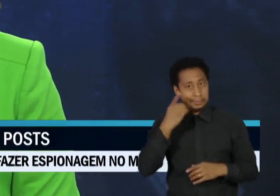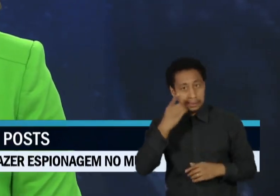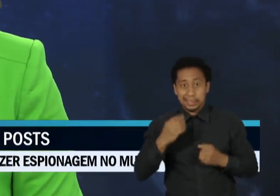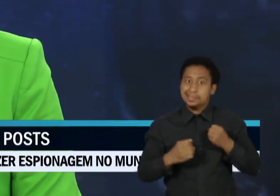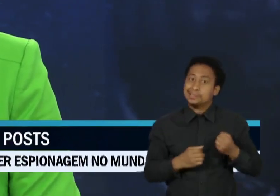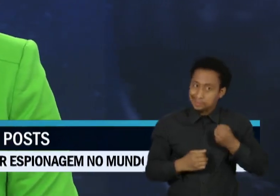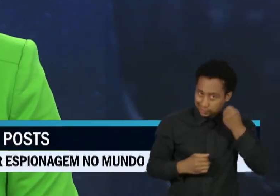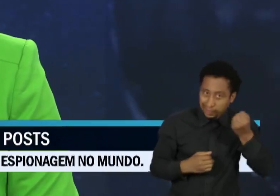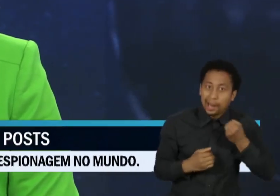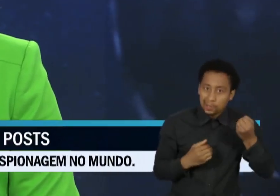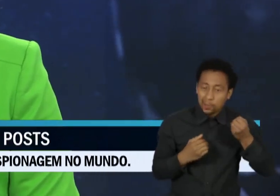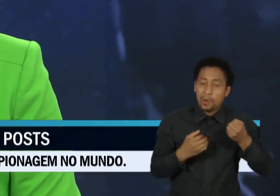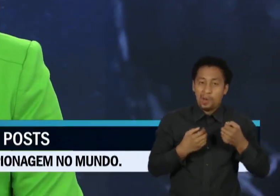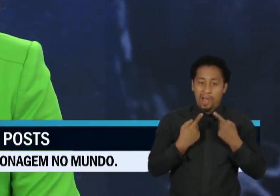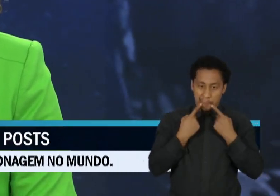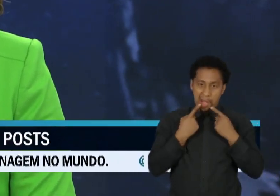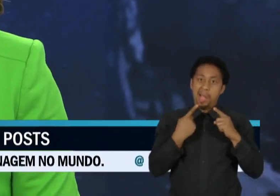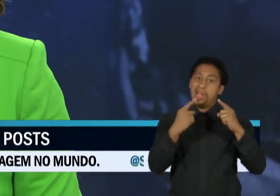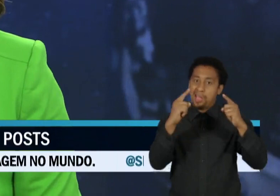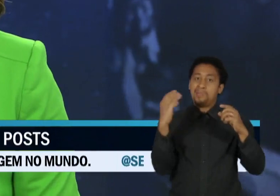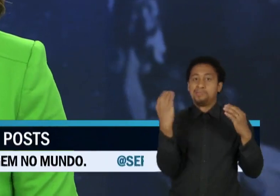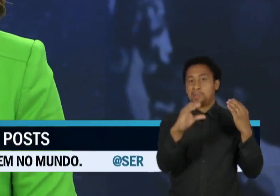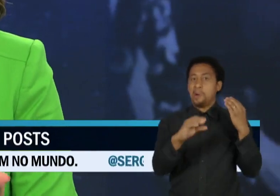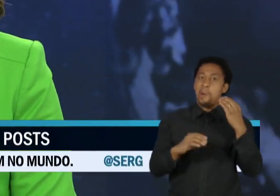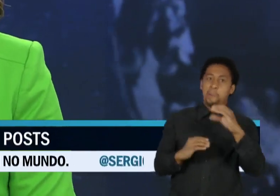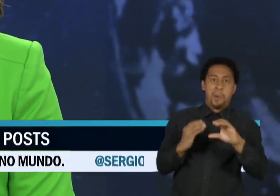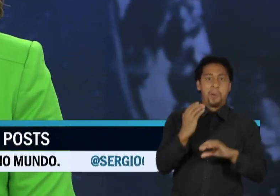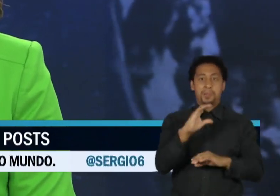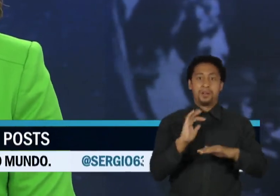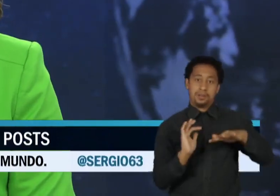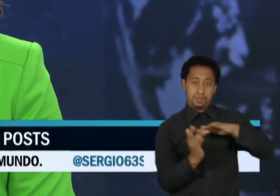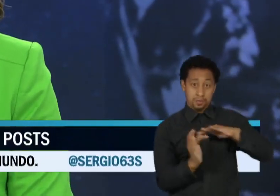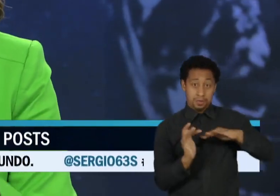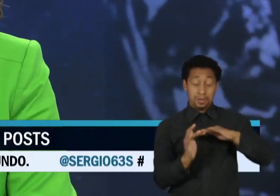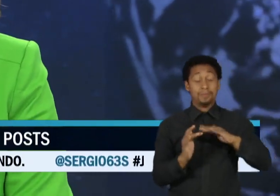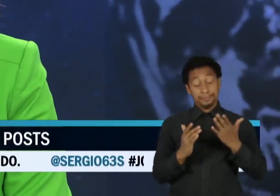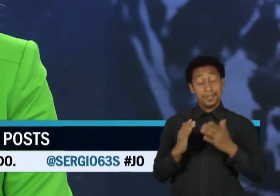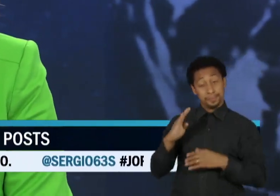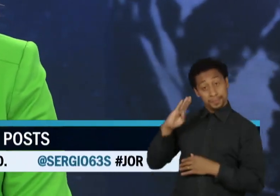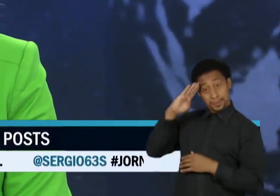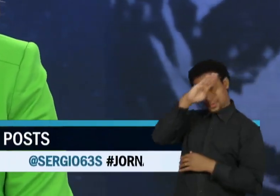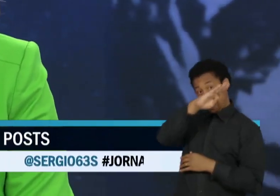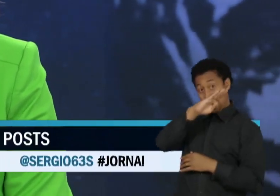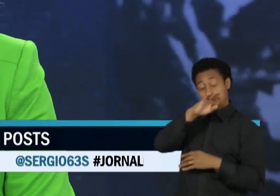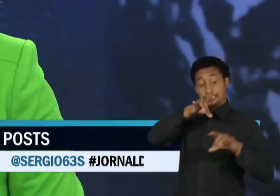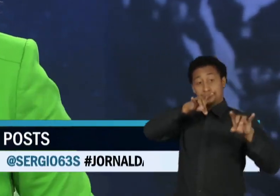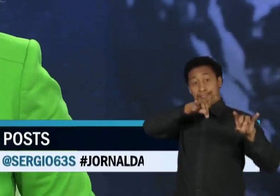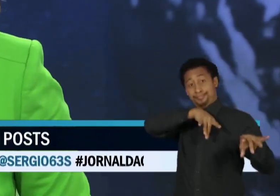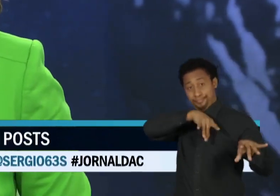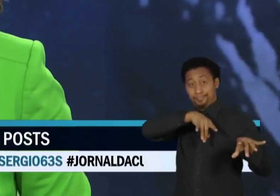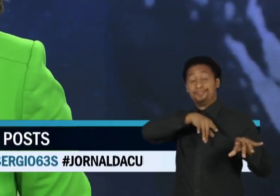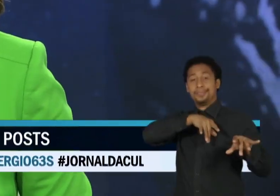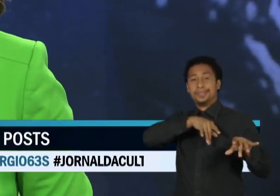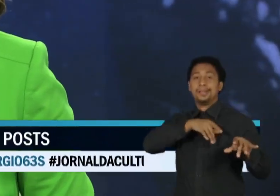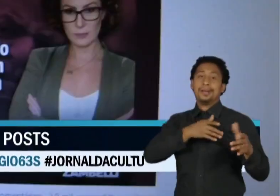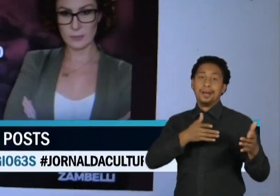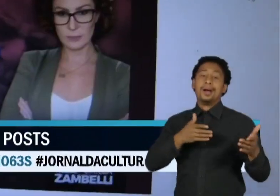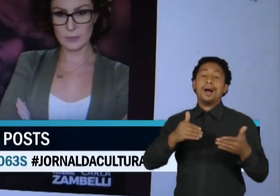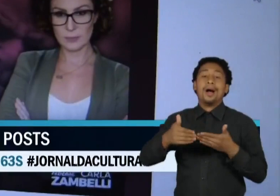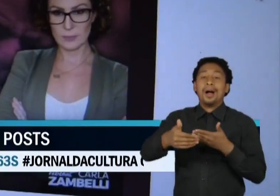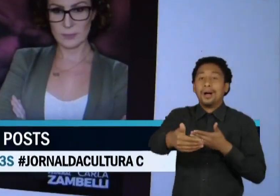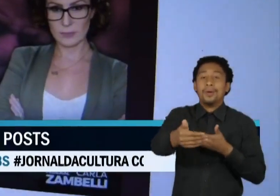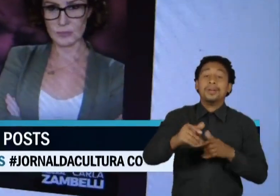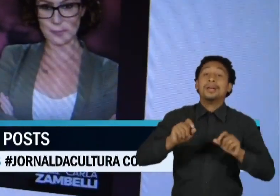interações. Mas desde que Jair Bolsonaro deixou a presidência, a base governista é quem pauta os debates nas plataformas digitais.